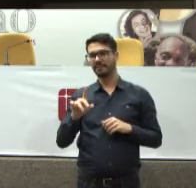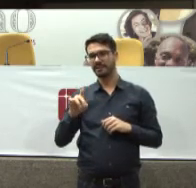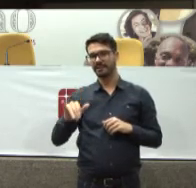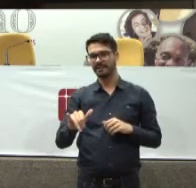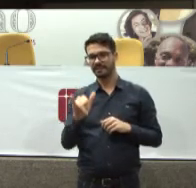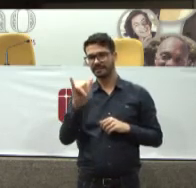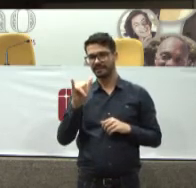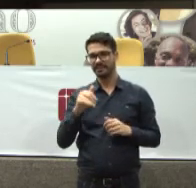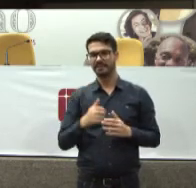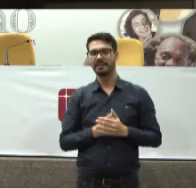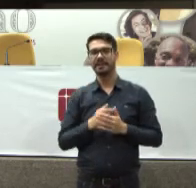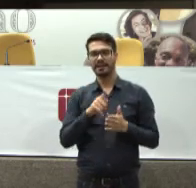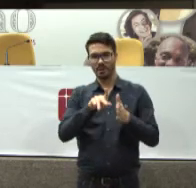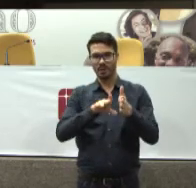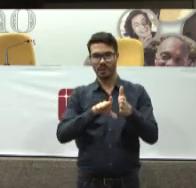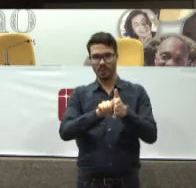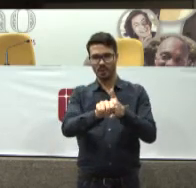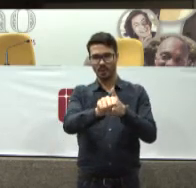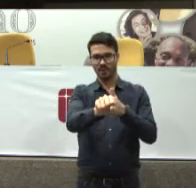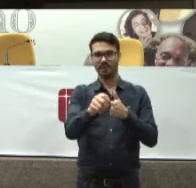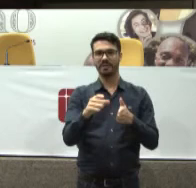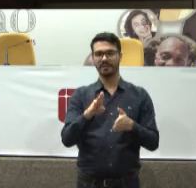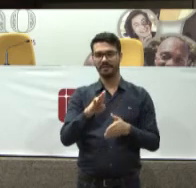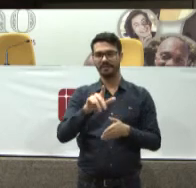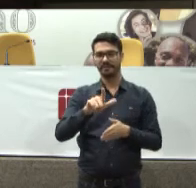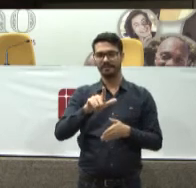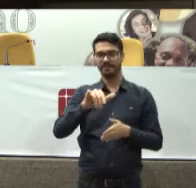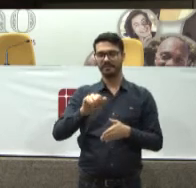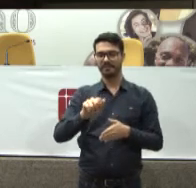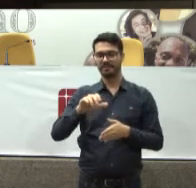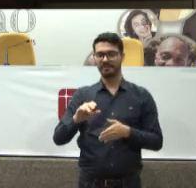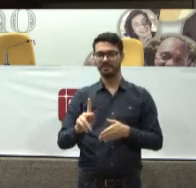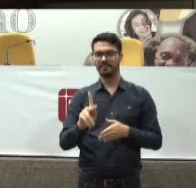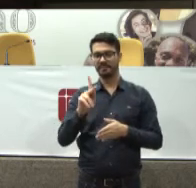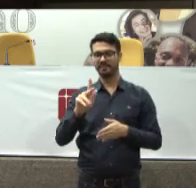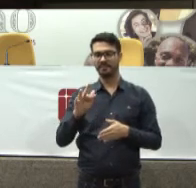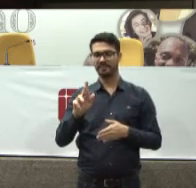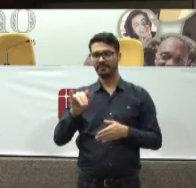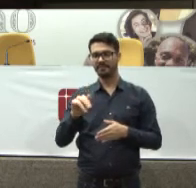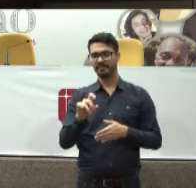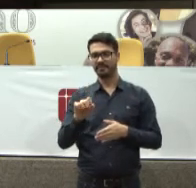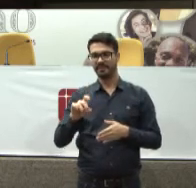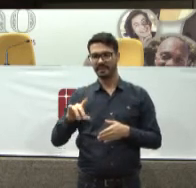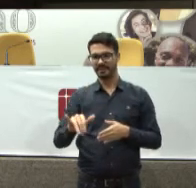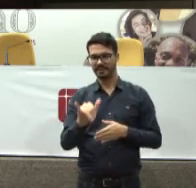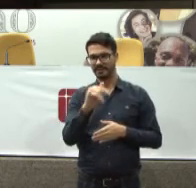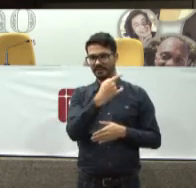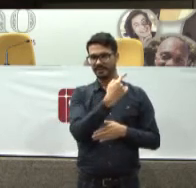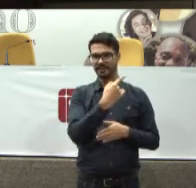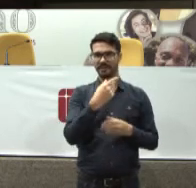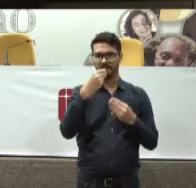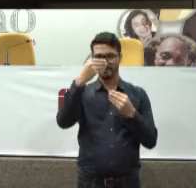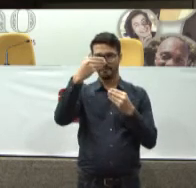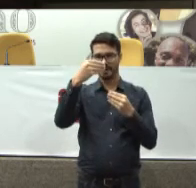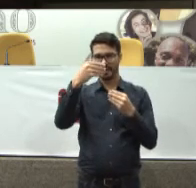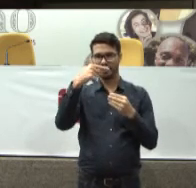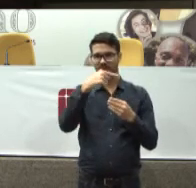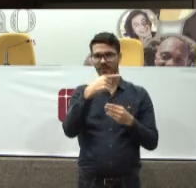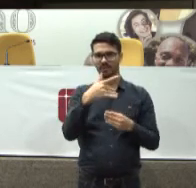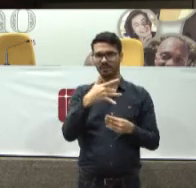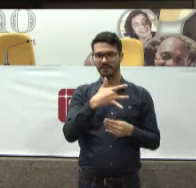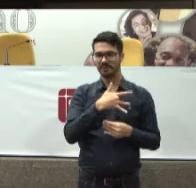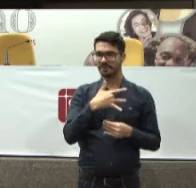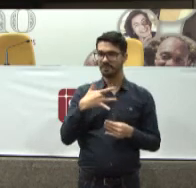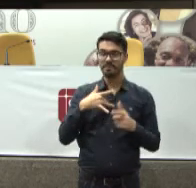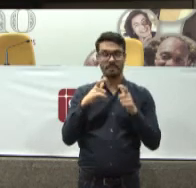Joguem aí No Google De vocês Black Friday Planos de saúde Eu escolhi essa aqui Porque é o único Que não dizia Qual era o plano Todos os maiores